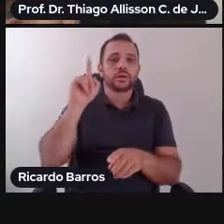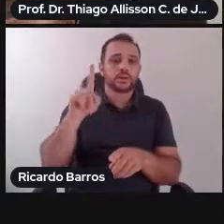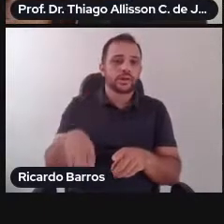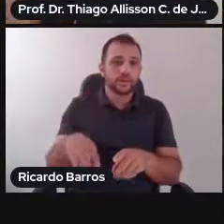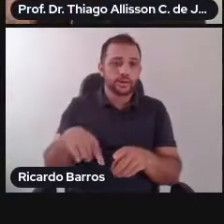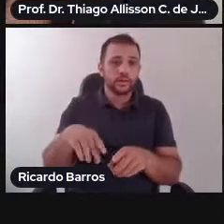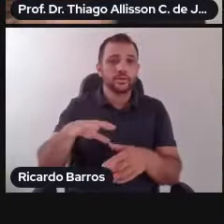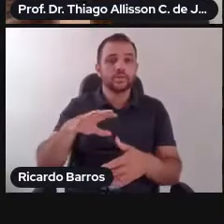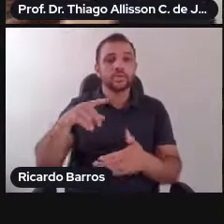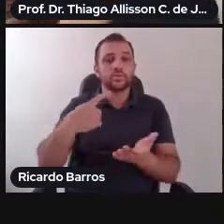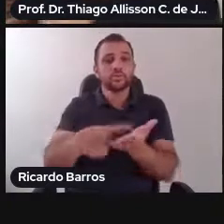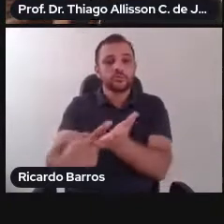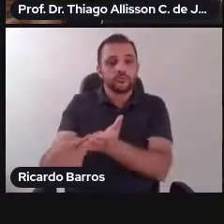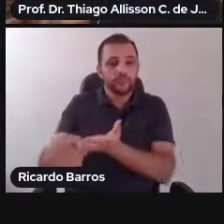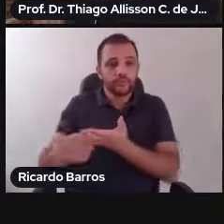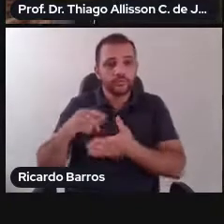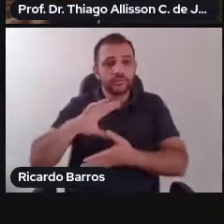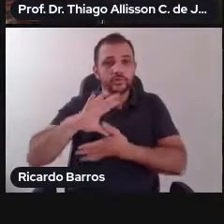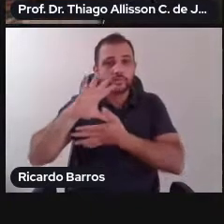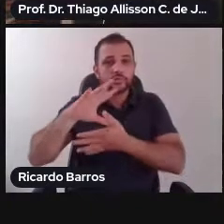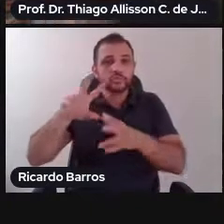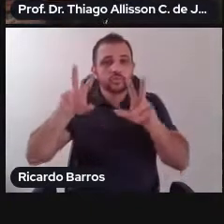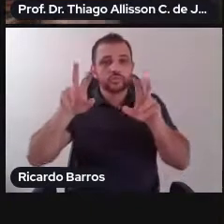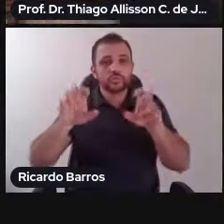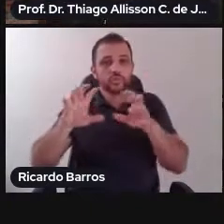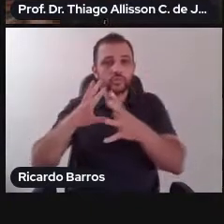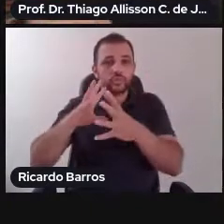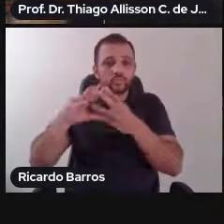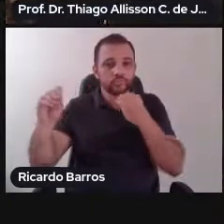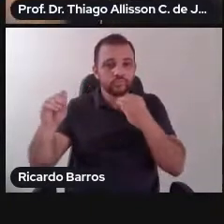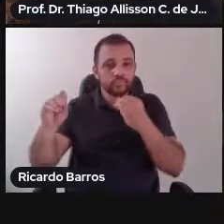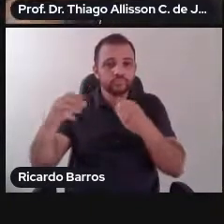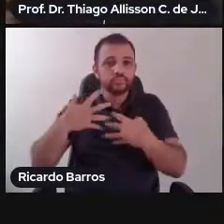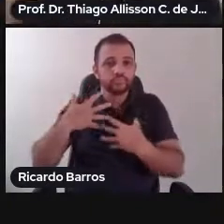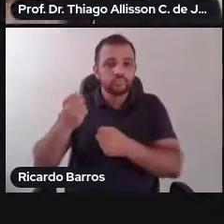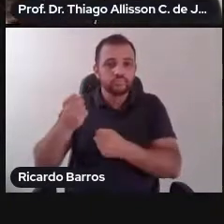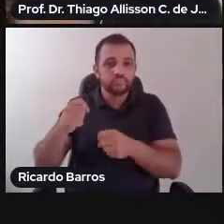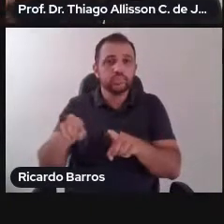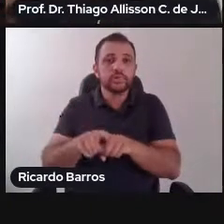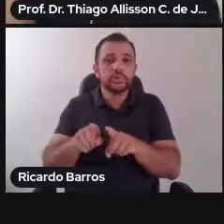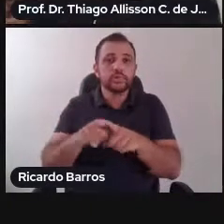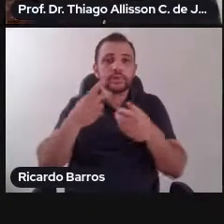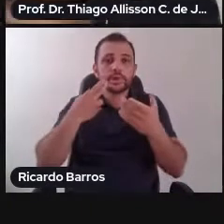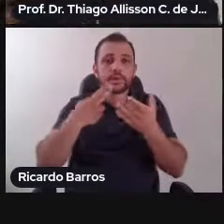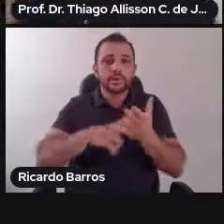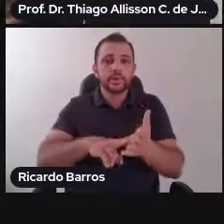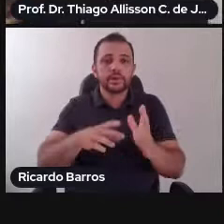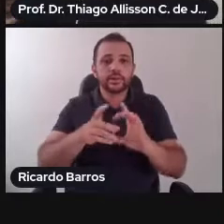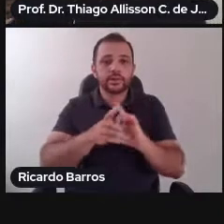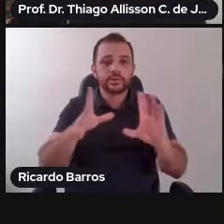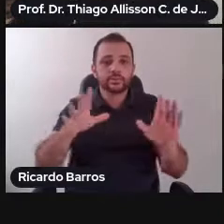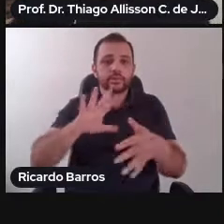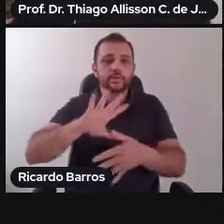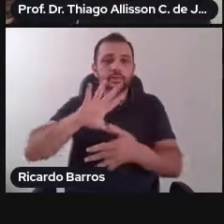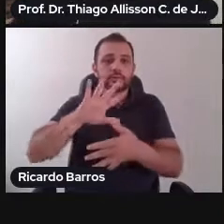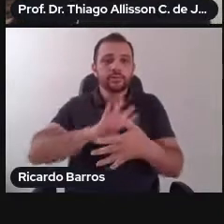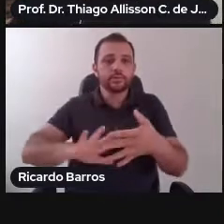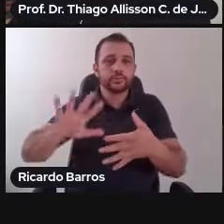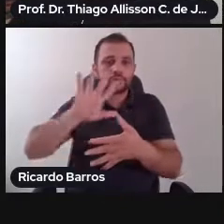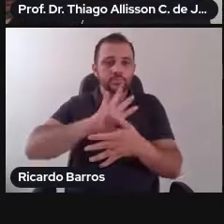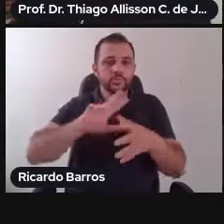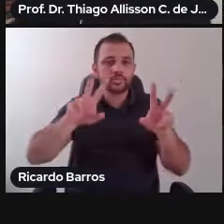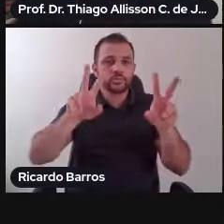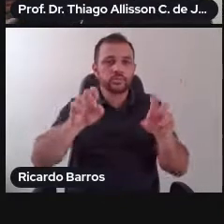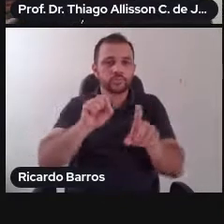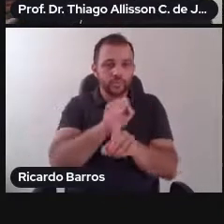Américas, que é uma norma de soft law que vai portanto apregoar direitos fundamentais sociais, moradia, educação, a